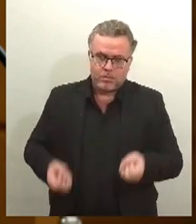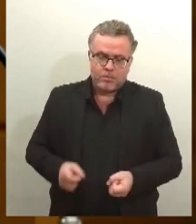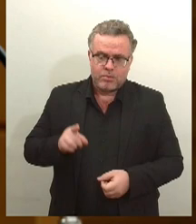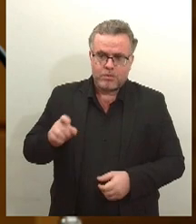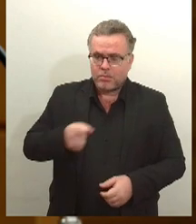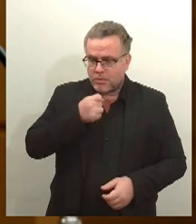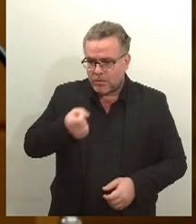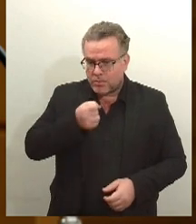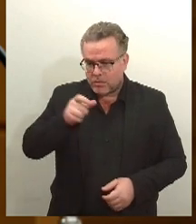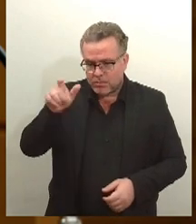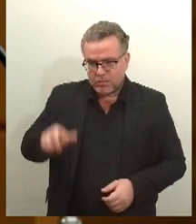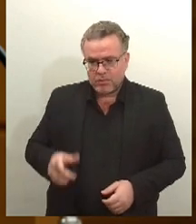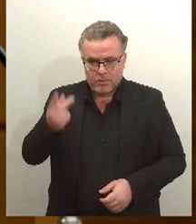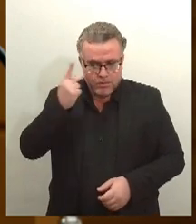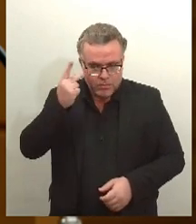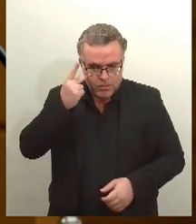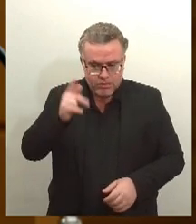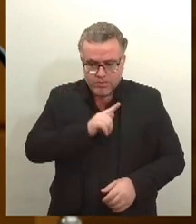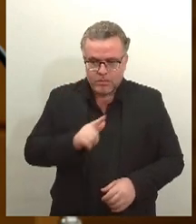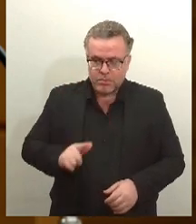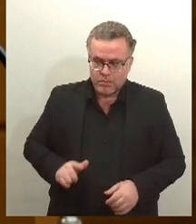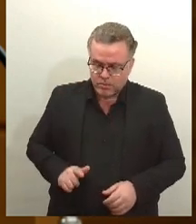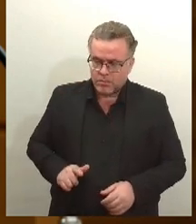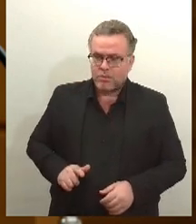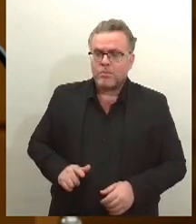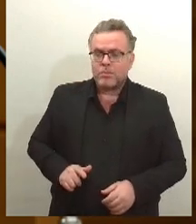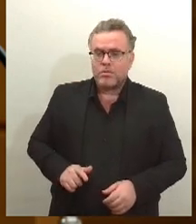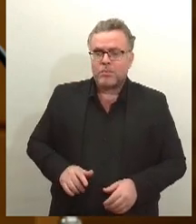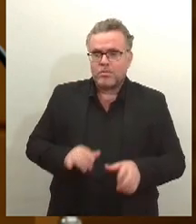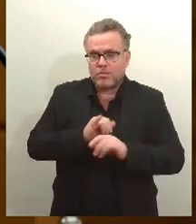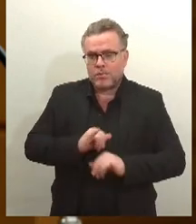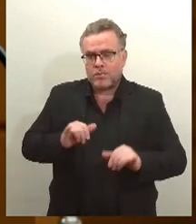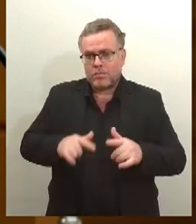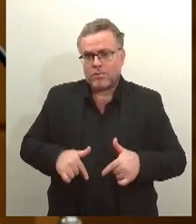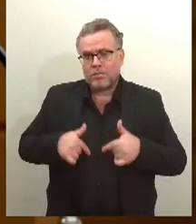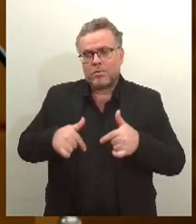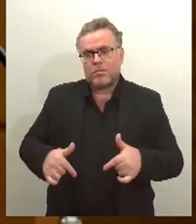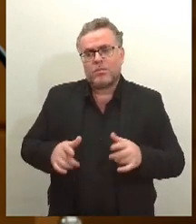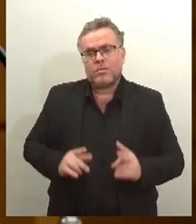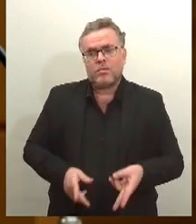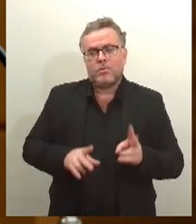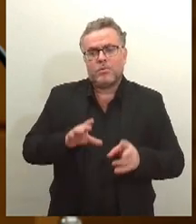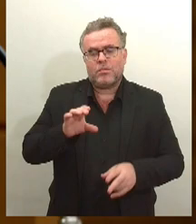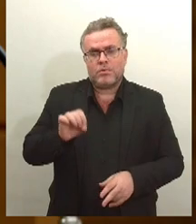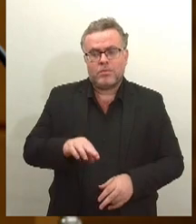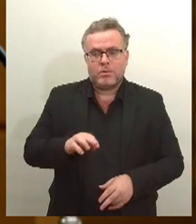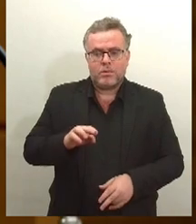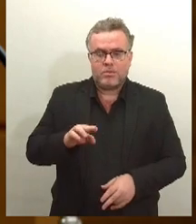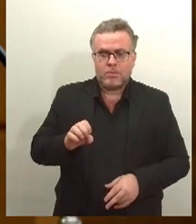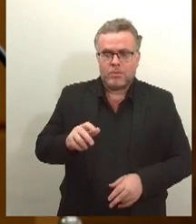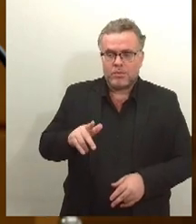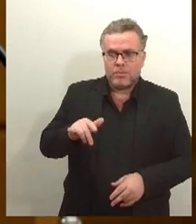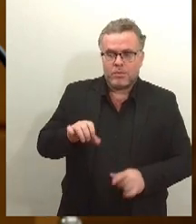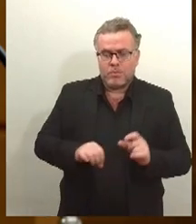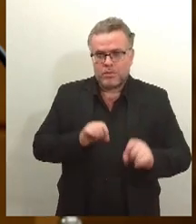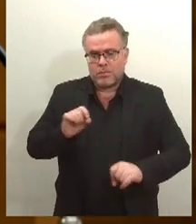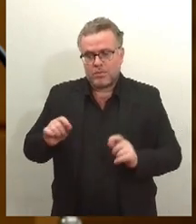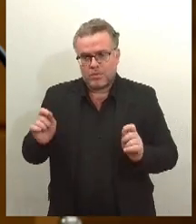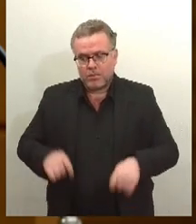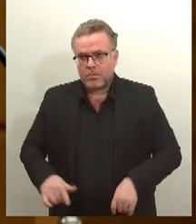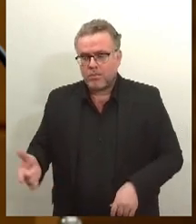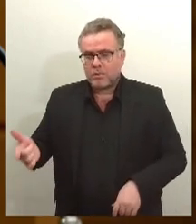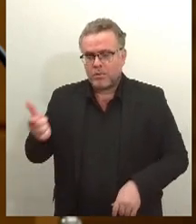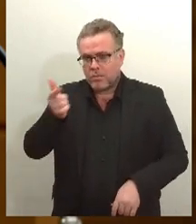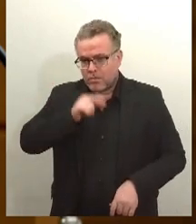Paulo, o governador mineiro defendeu a atuação do consórcio sul-sudeste como forma de conquistar protagonismo